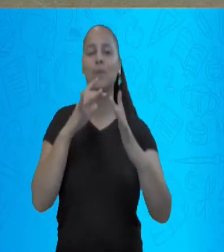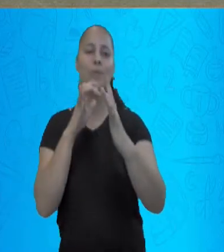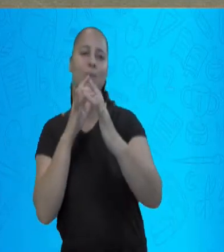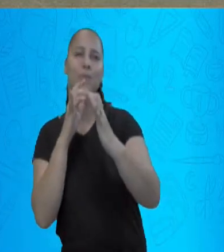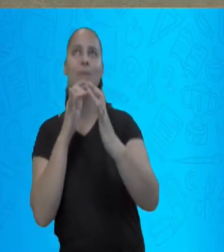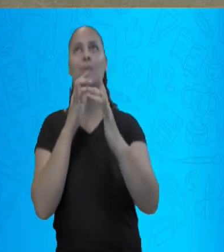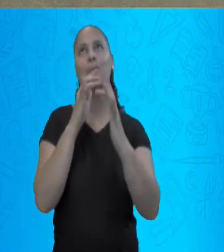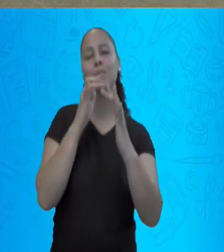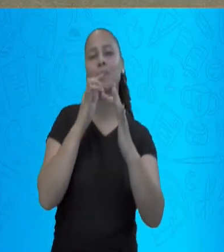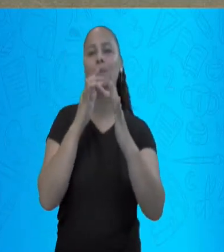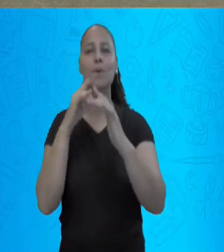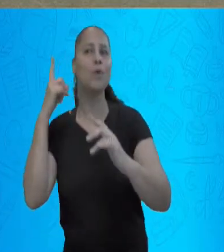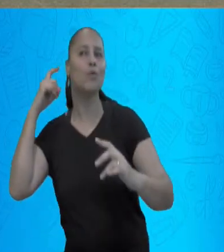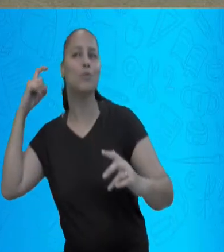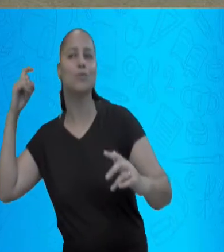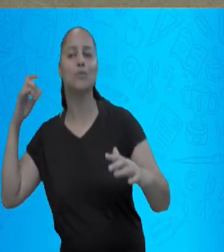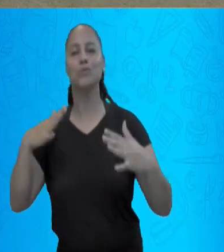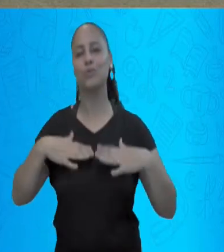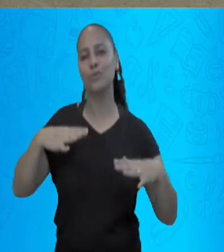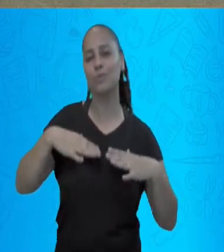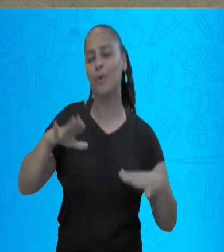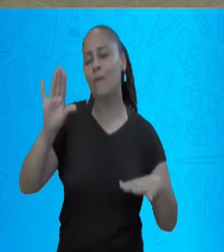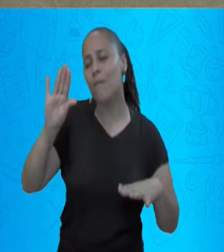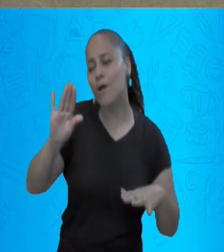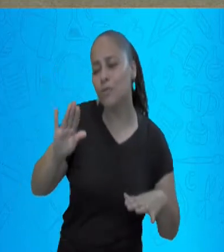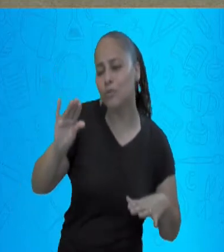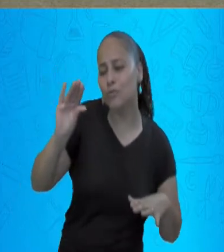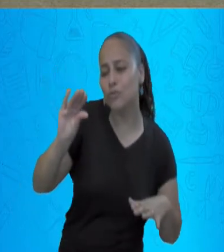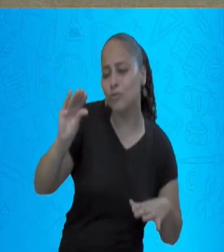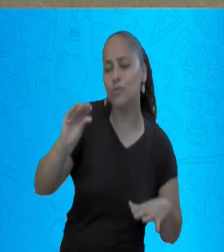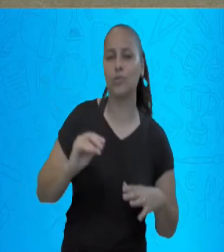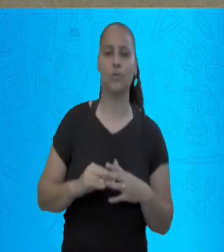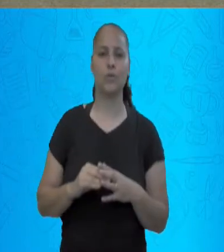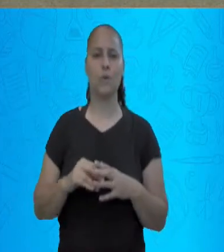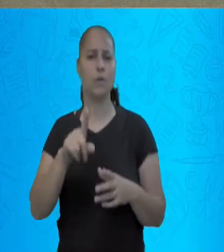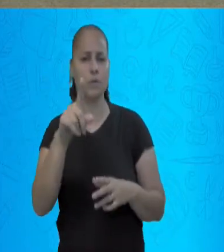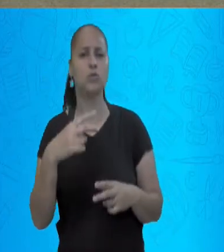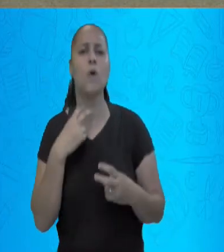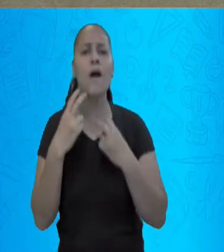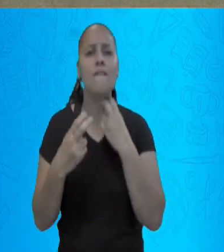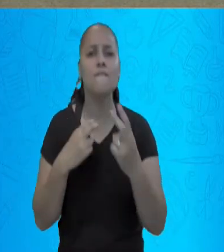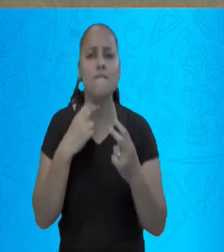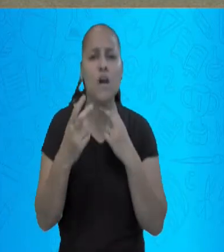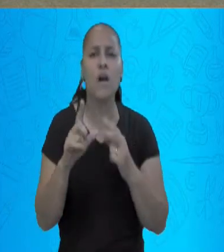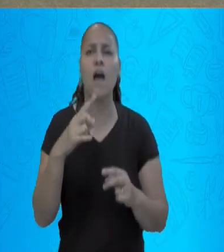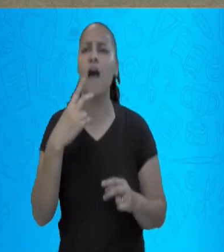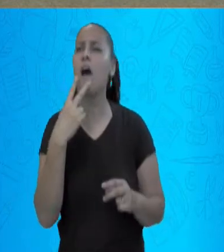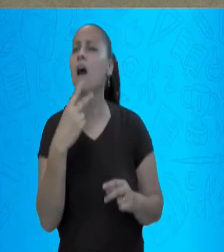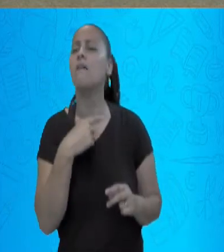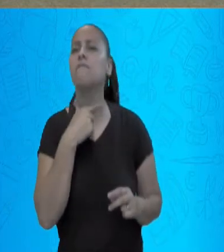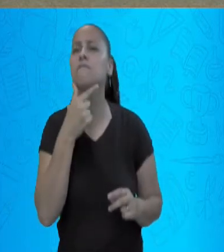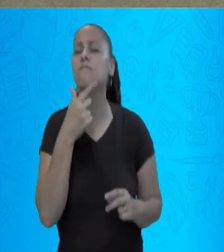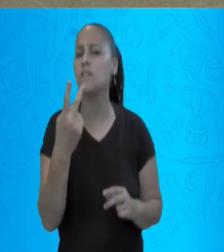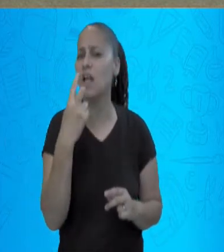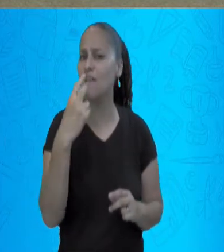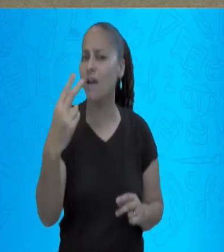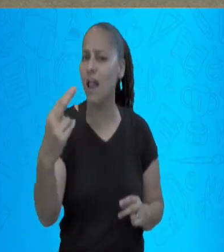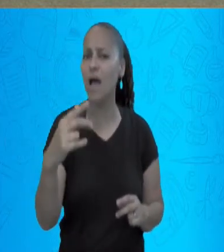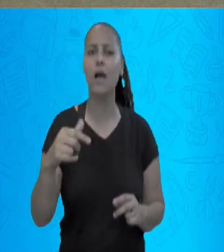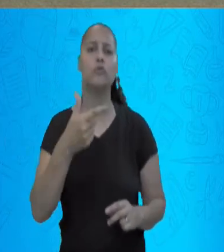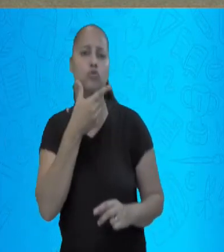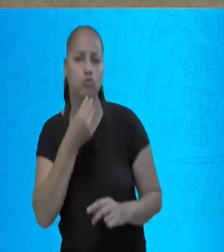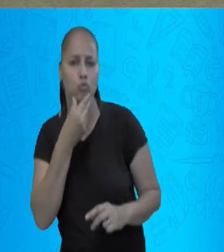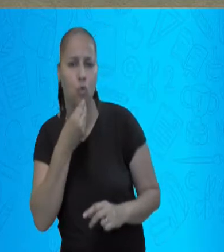a altura. A gente pode perceber também na própria voz. A voz masculina, ela é mais grossa. A